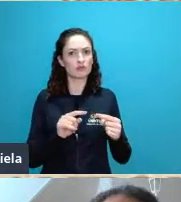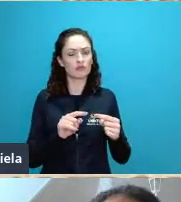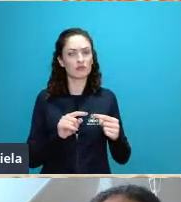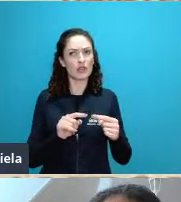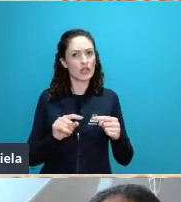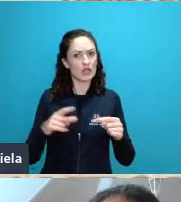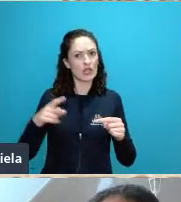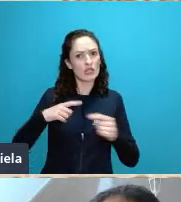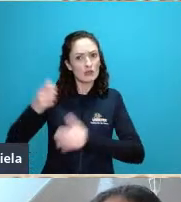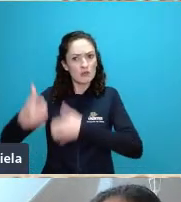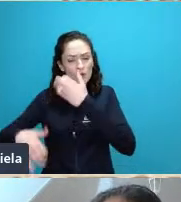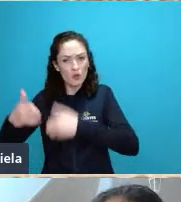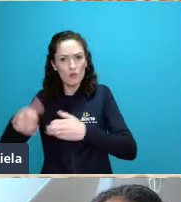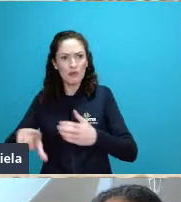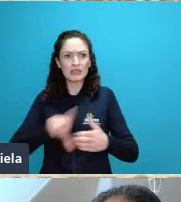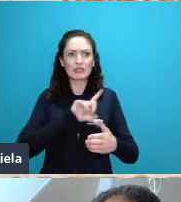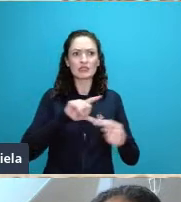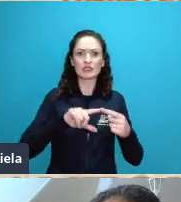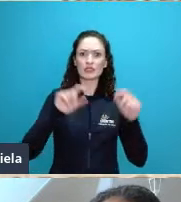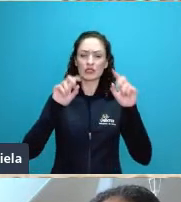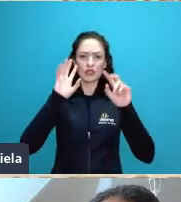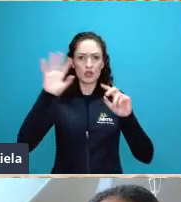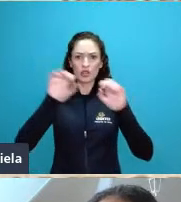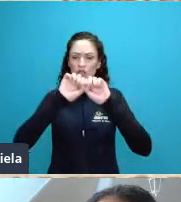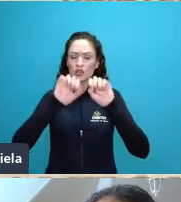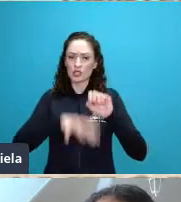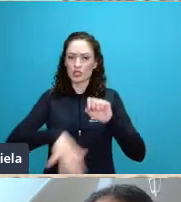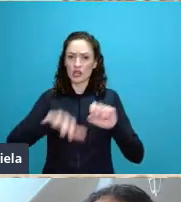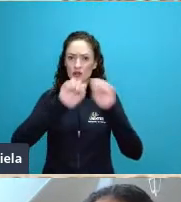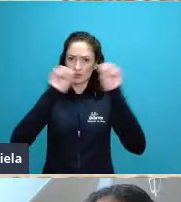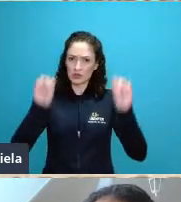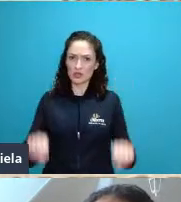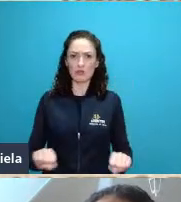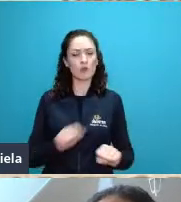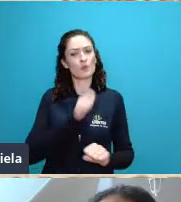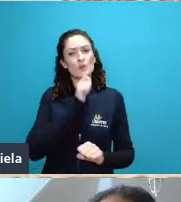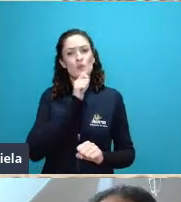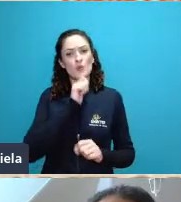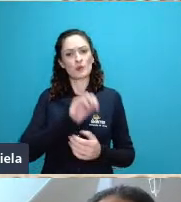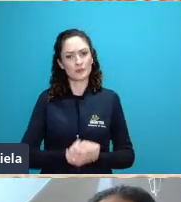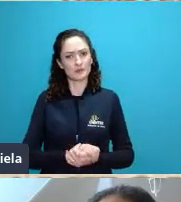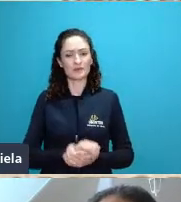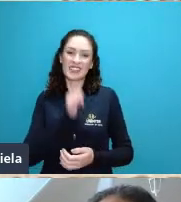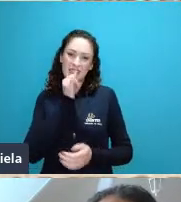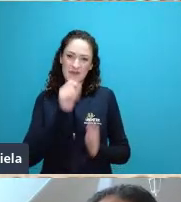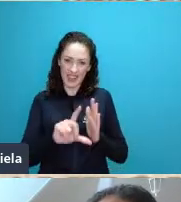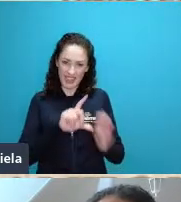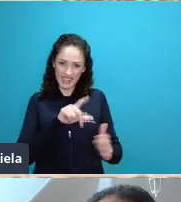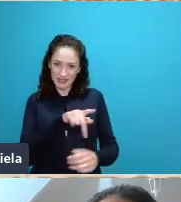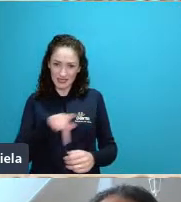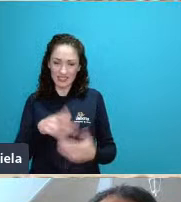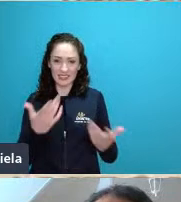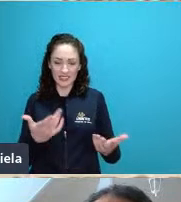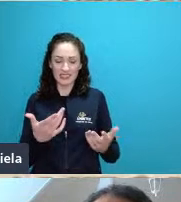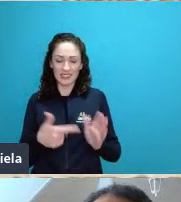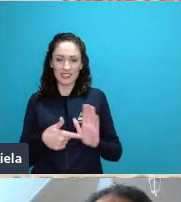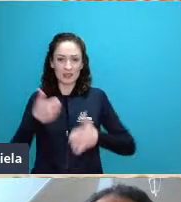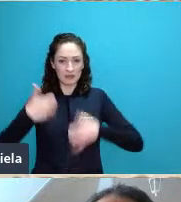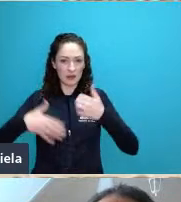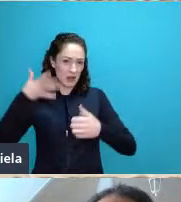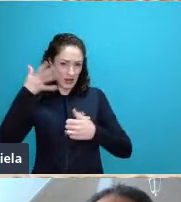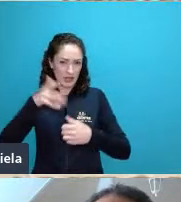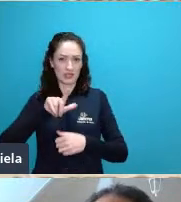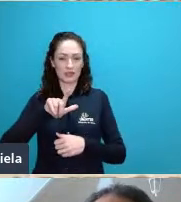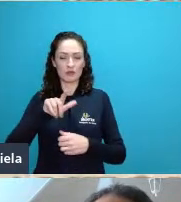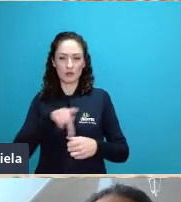é algo muito novo inclusive há pouco eu ouvi a palestra do Luiz e ele mencionava do próprio Dum tratando